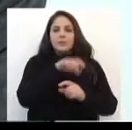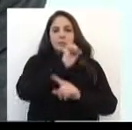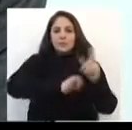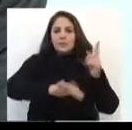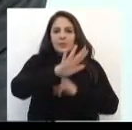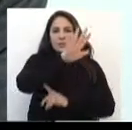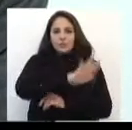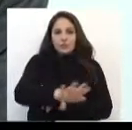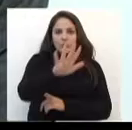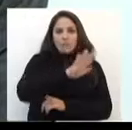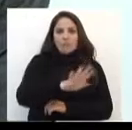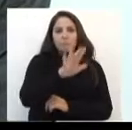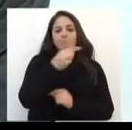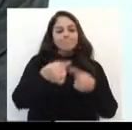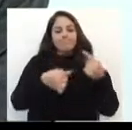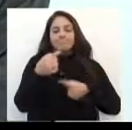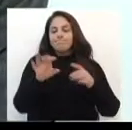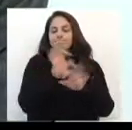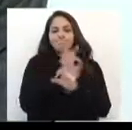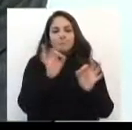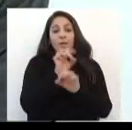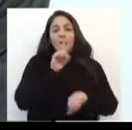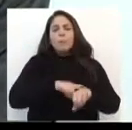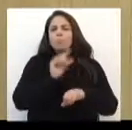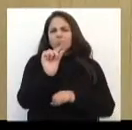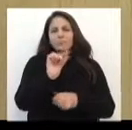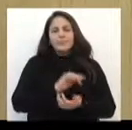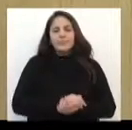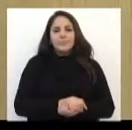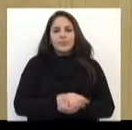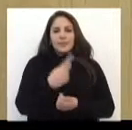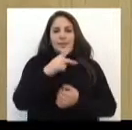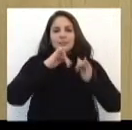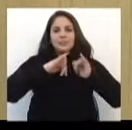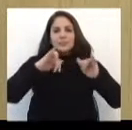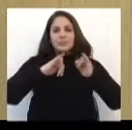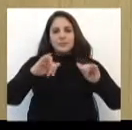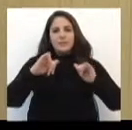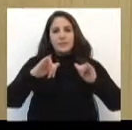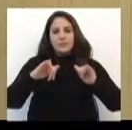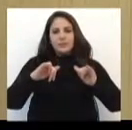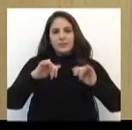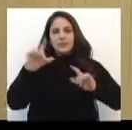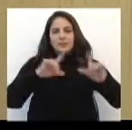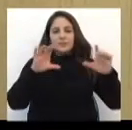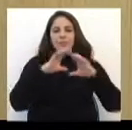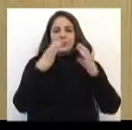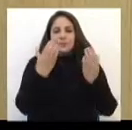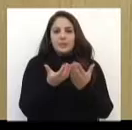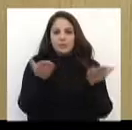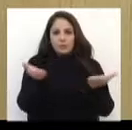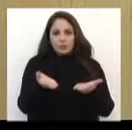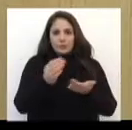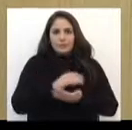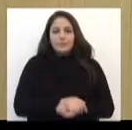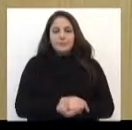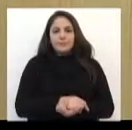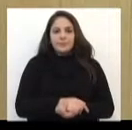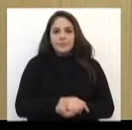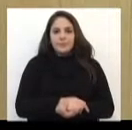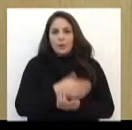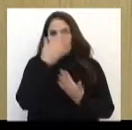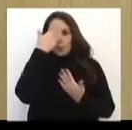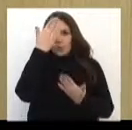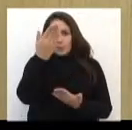sociedade, em geral, não discutia isso há pouco tempo, né? E estas foram as informações do Jornal da Câmara de hoje.